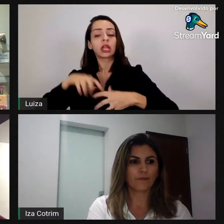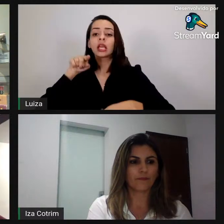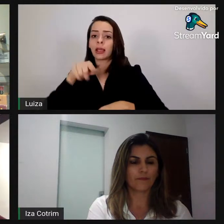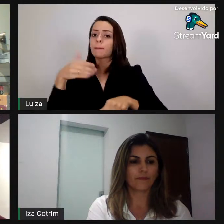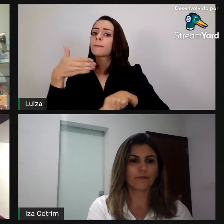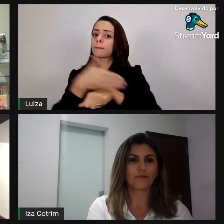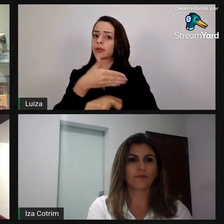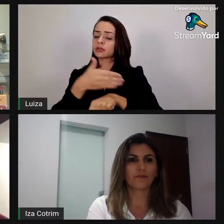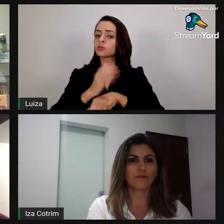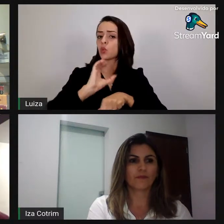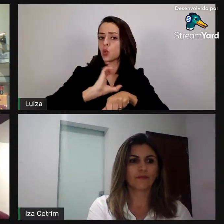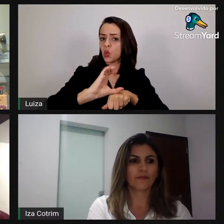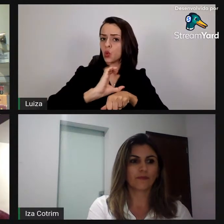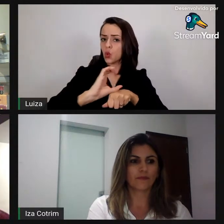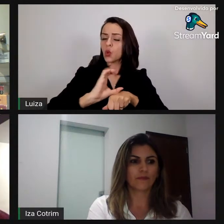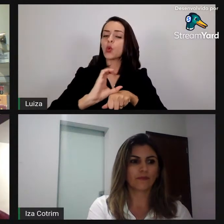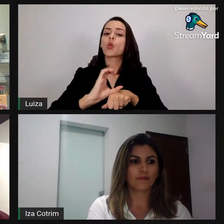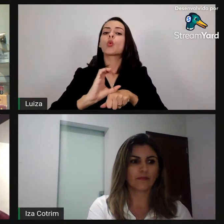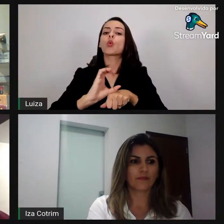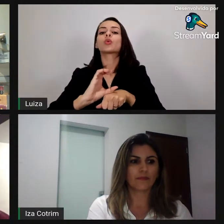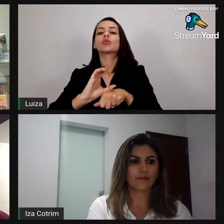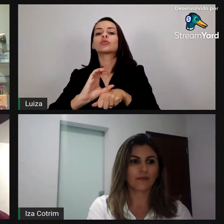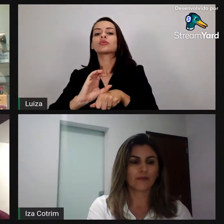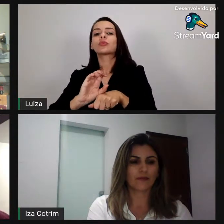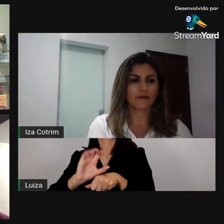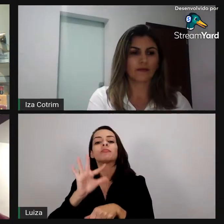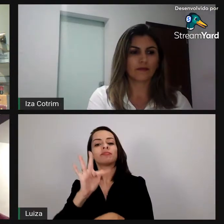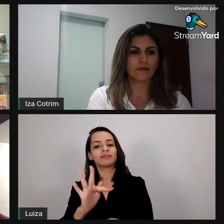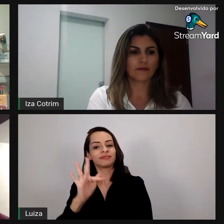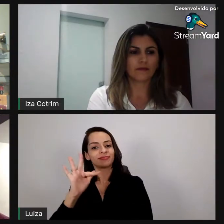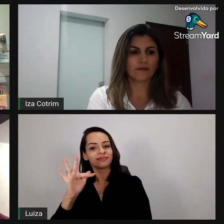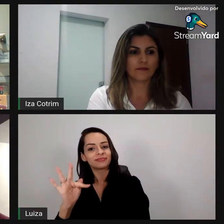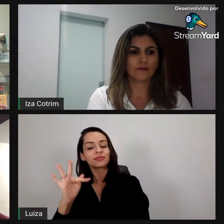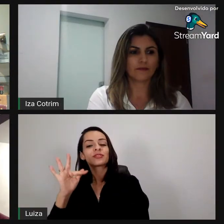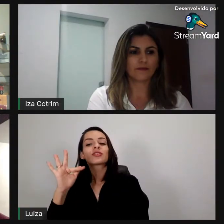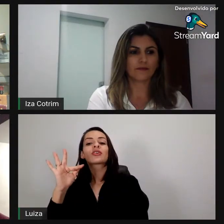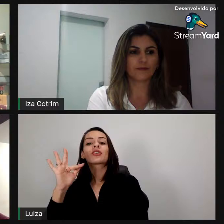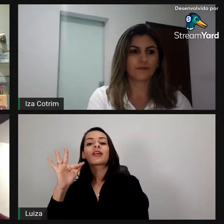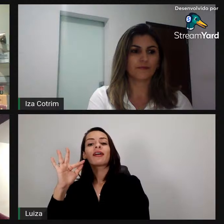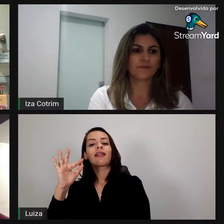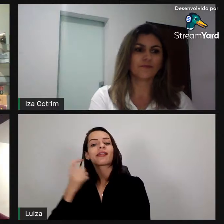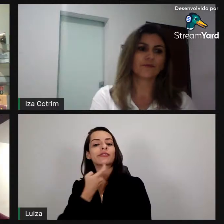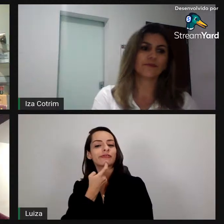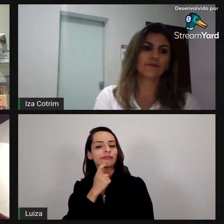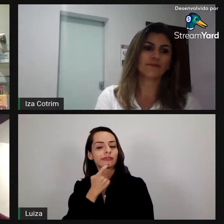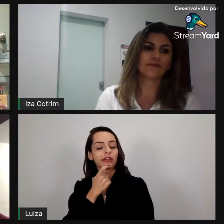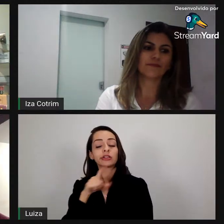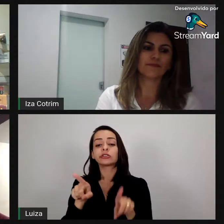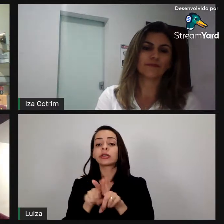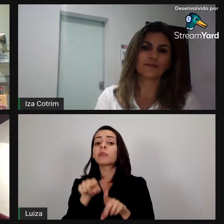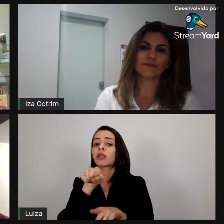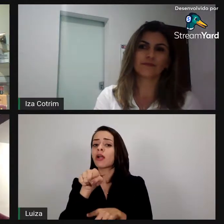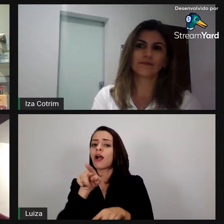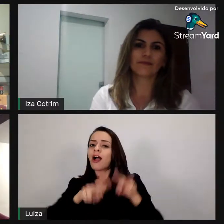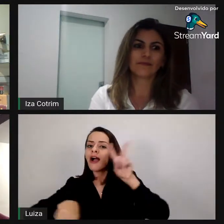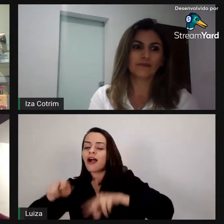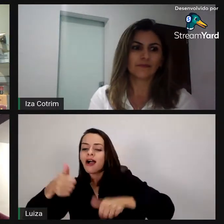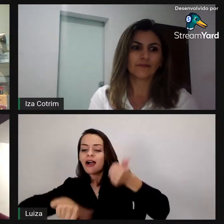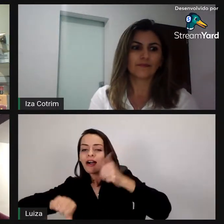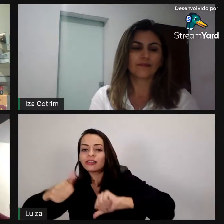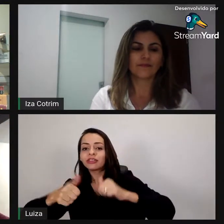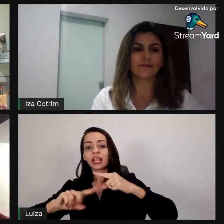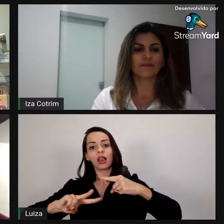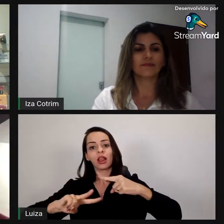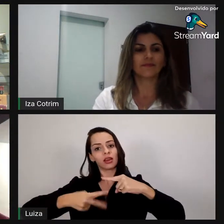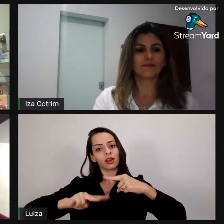Professores para o Futuro, Finlândia, e atua como avaliador de laboratórios segundo a norma